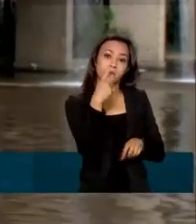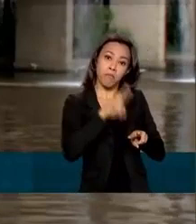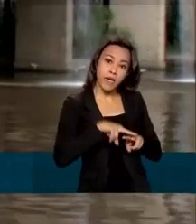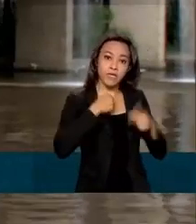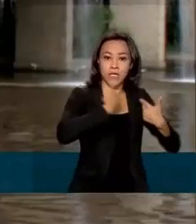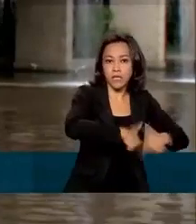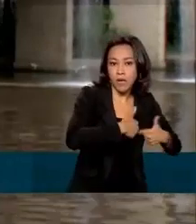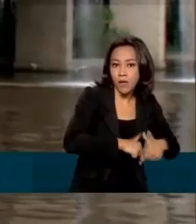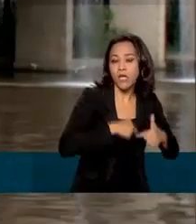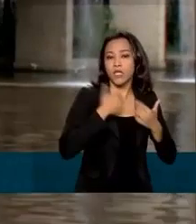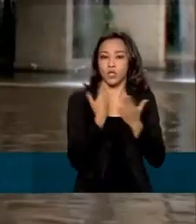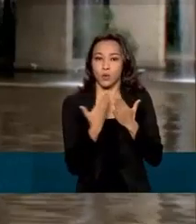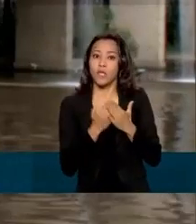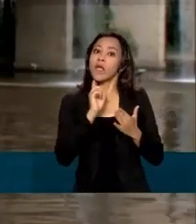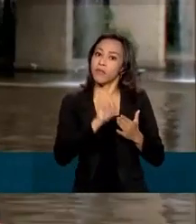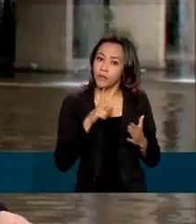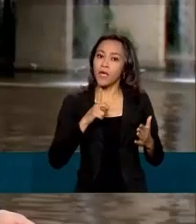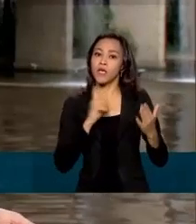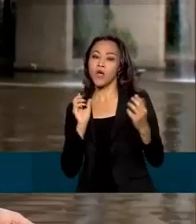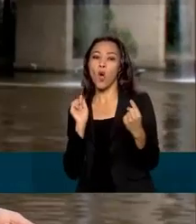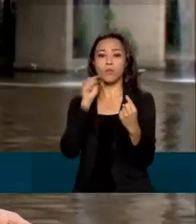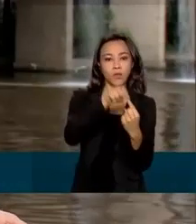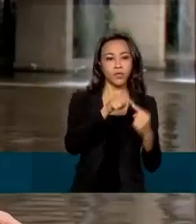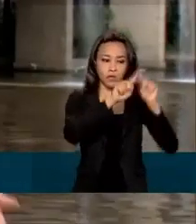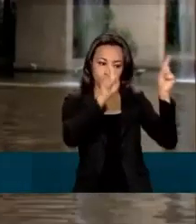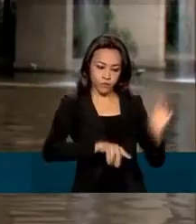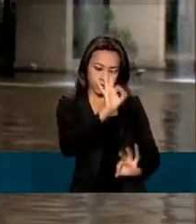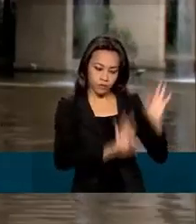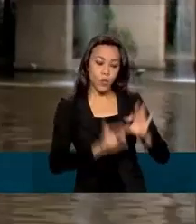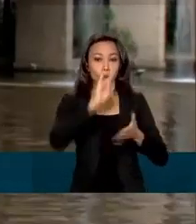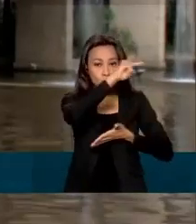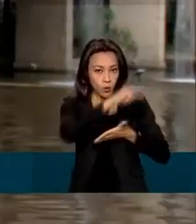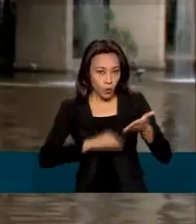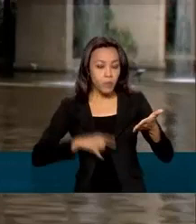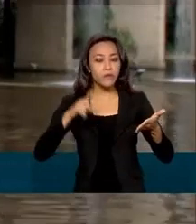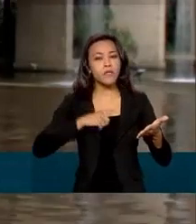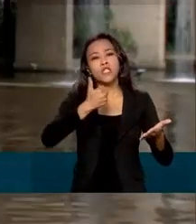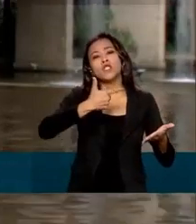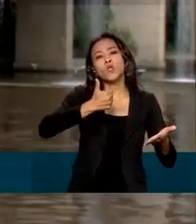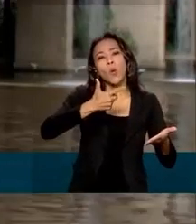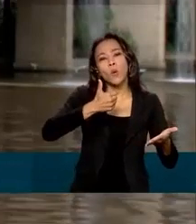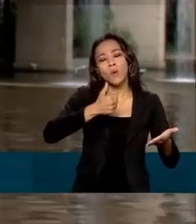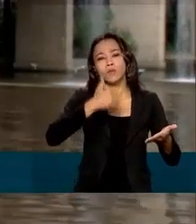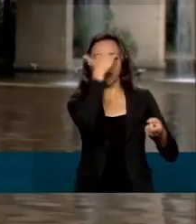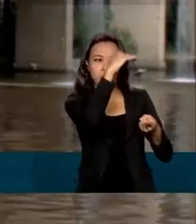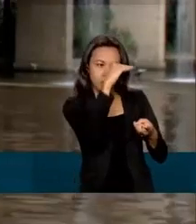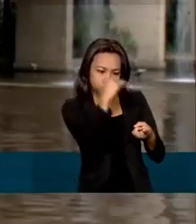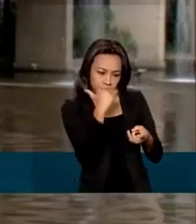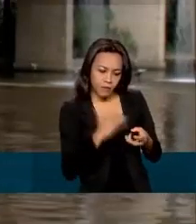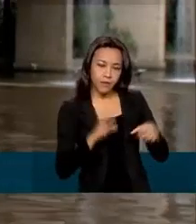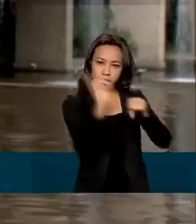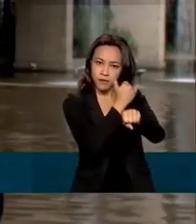Também são metas do plano O documento também define 12 ações estratégicas Que vão desde a